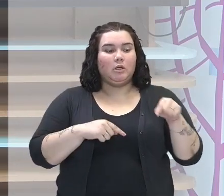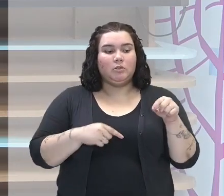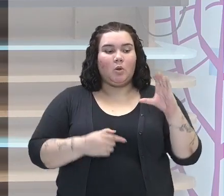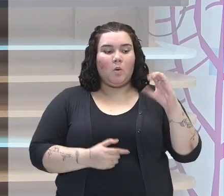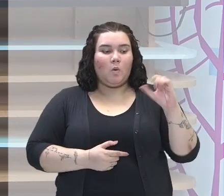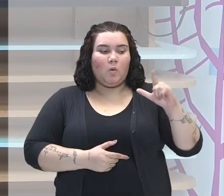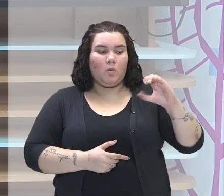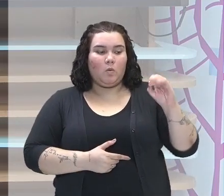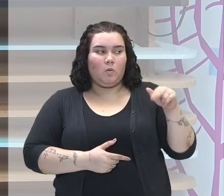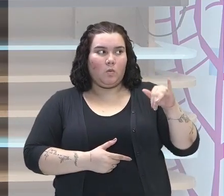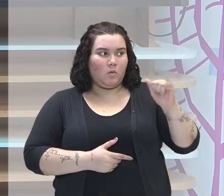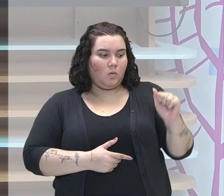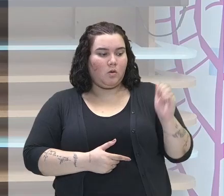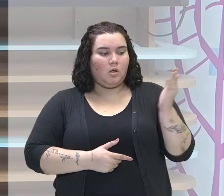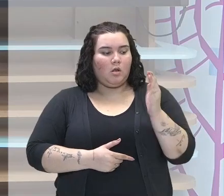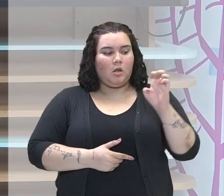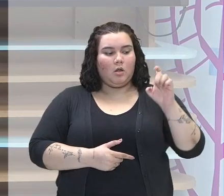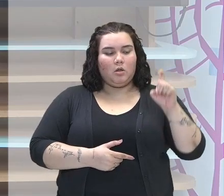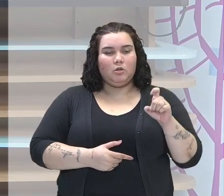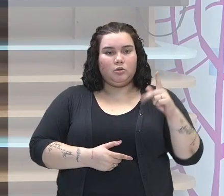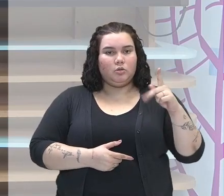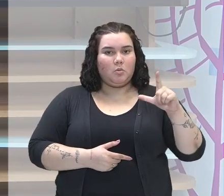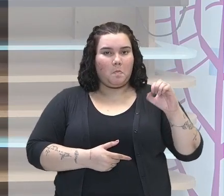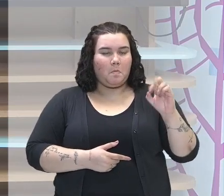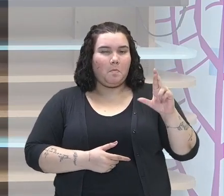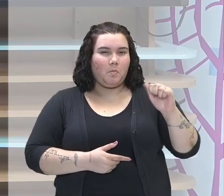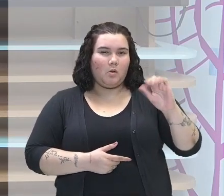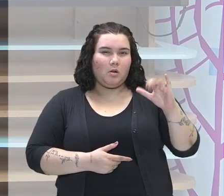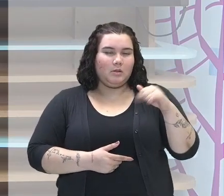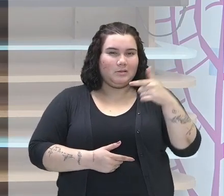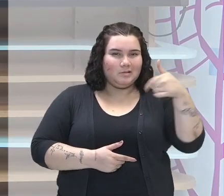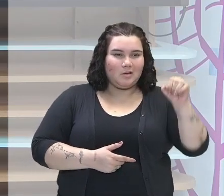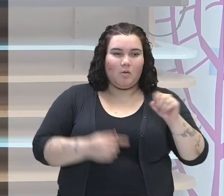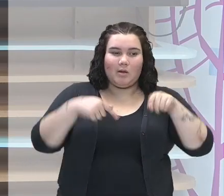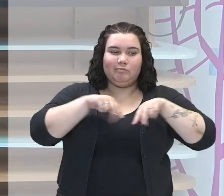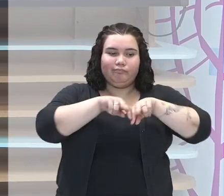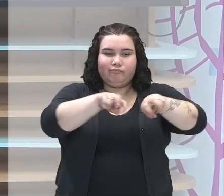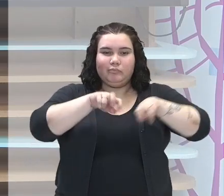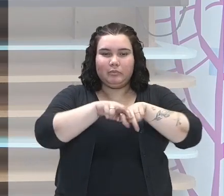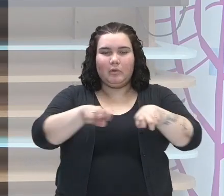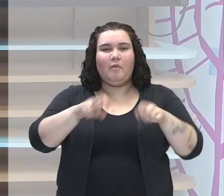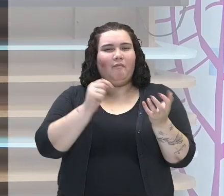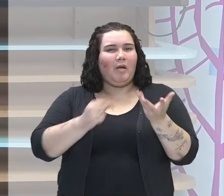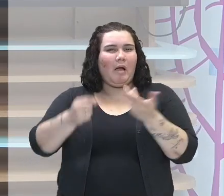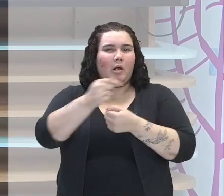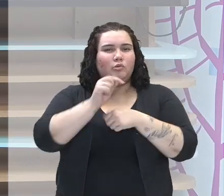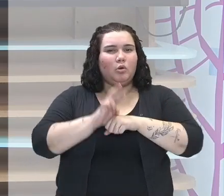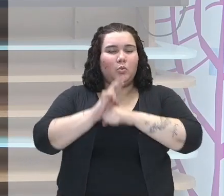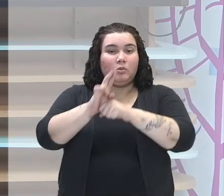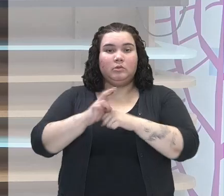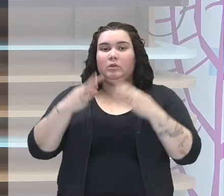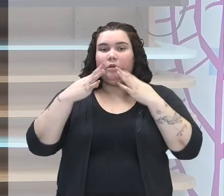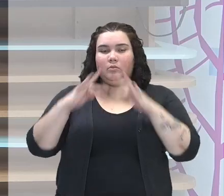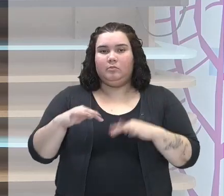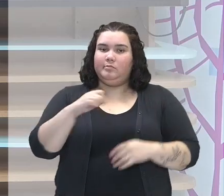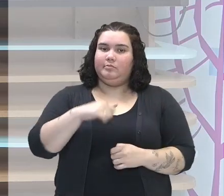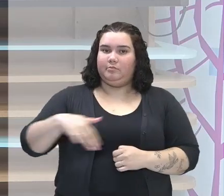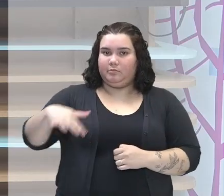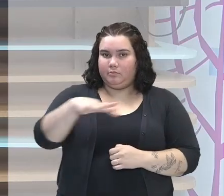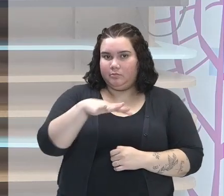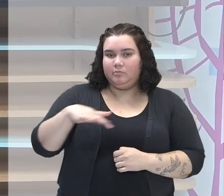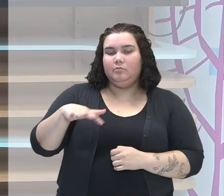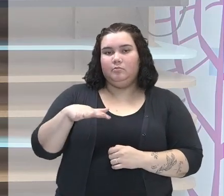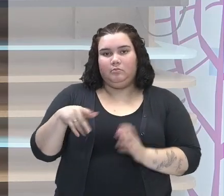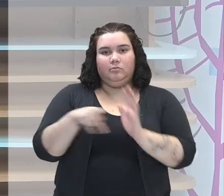maior. Então, os colonizadores, eles vão ali para extrair o máximo de riqueza possível dessas colônias de